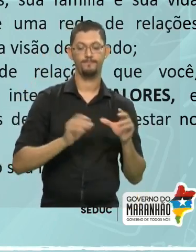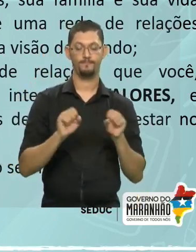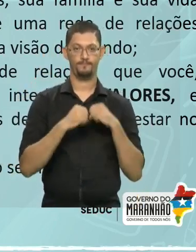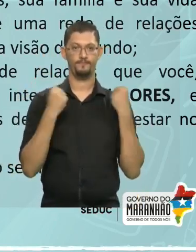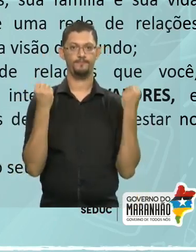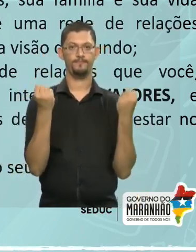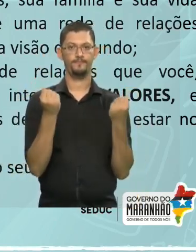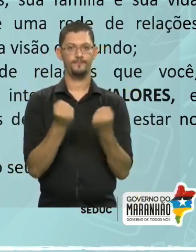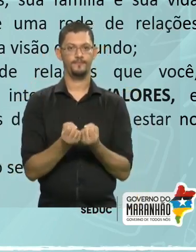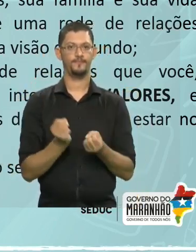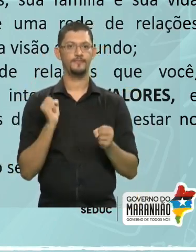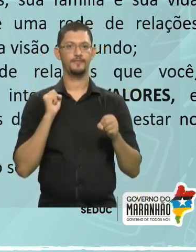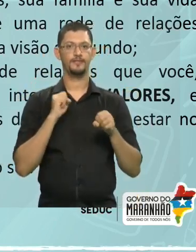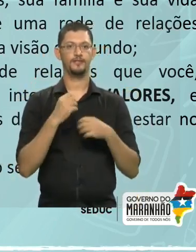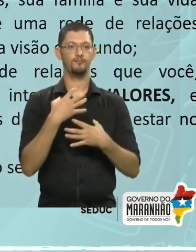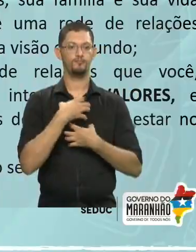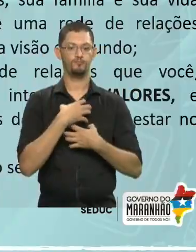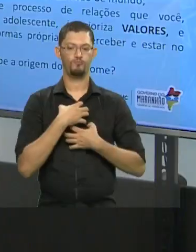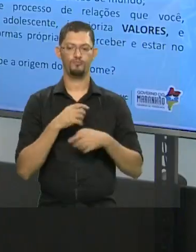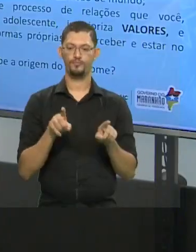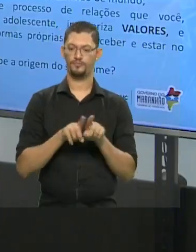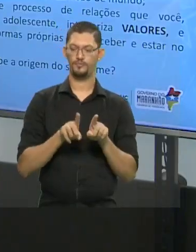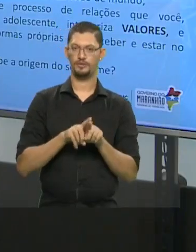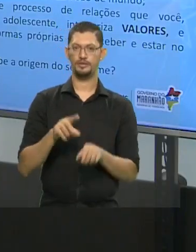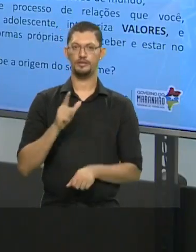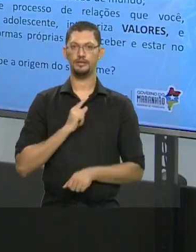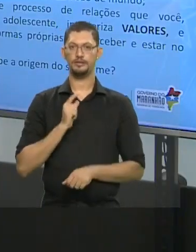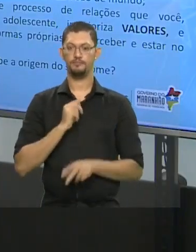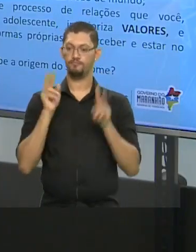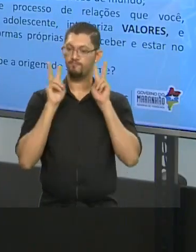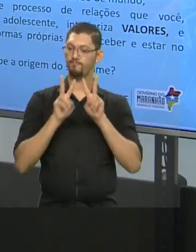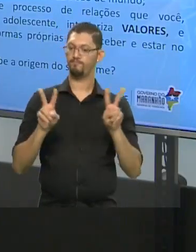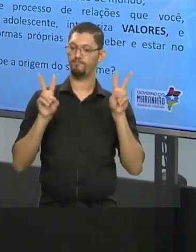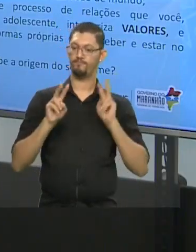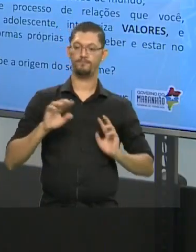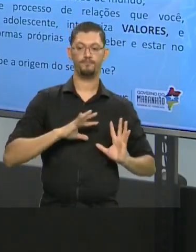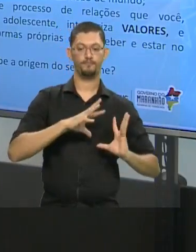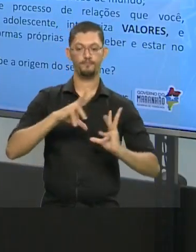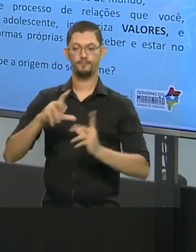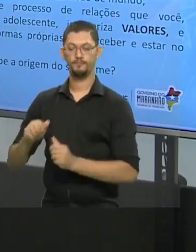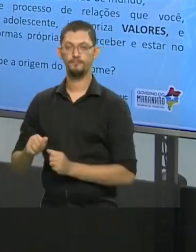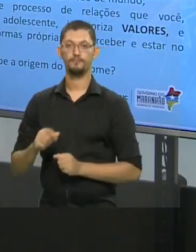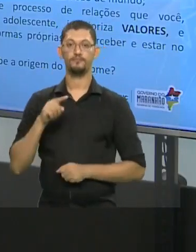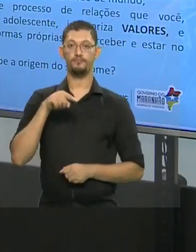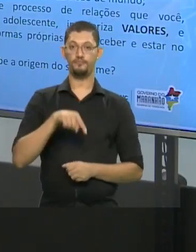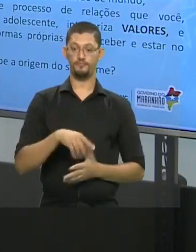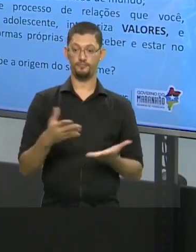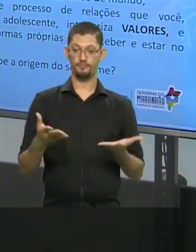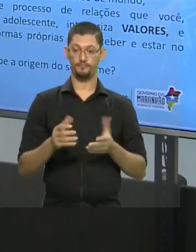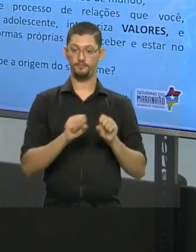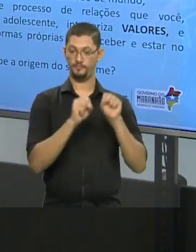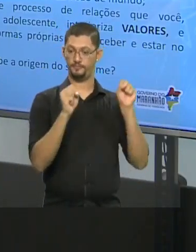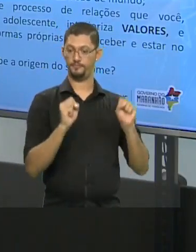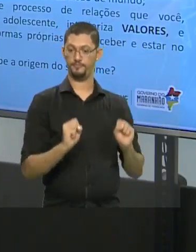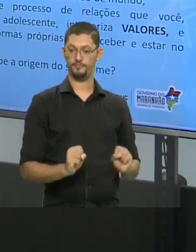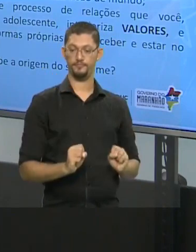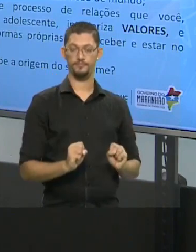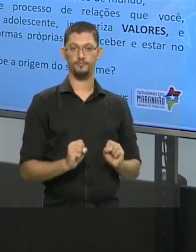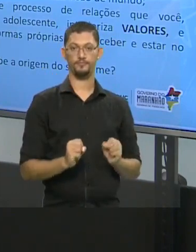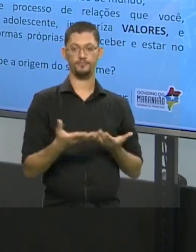relações sociais e afetivas, tem sua visão de mundo. É nesse processo